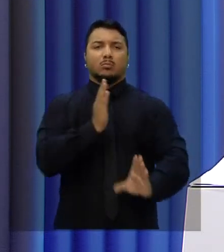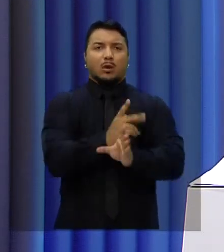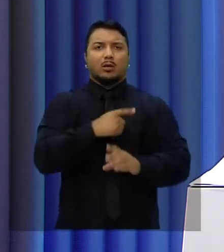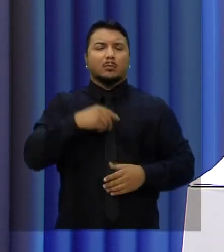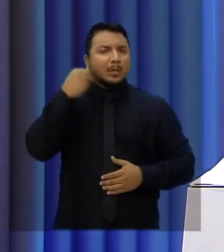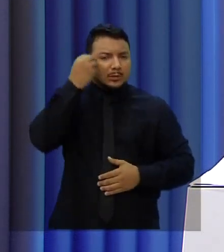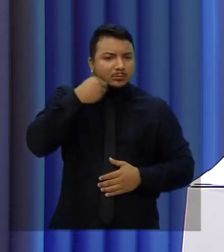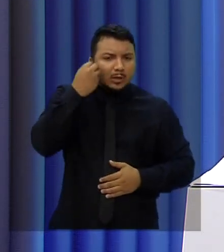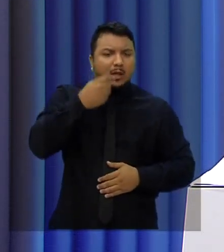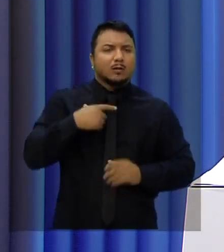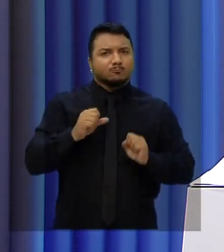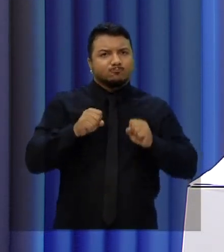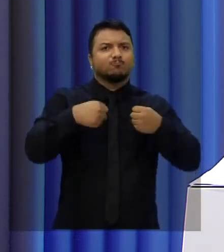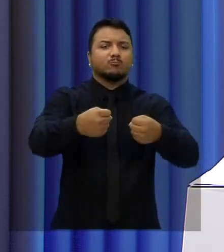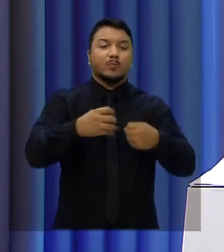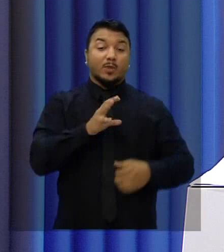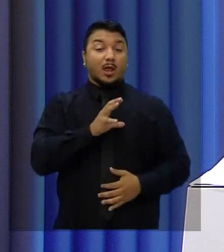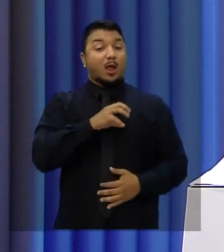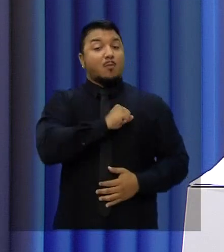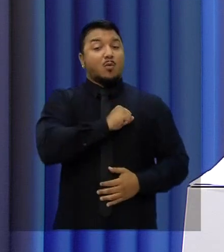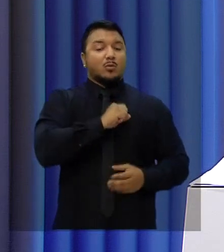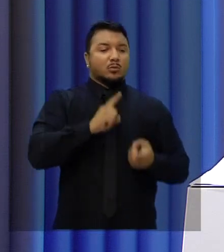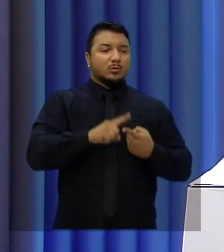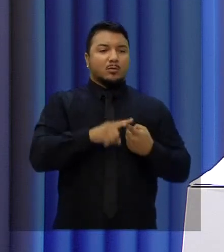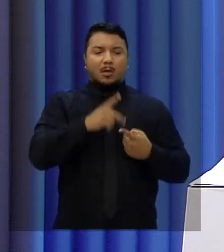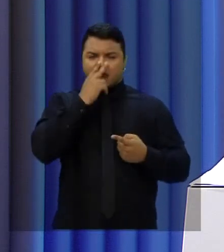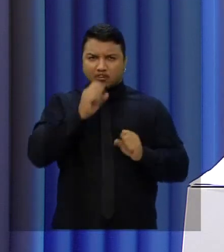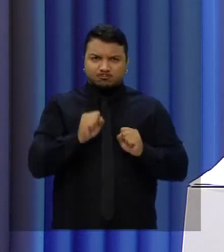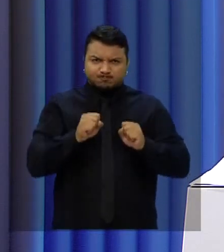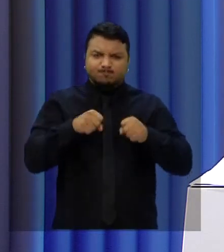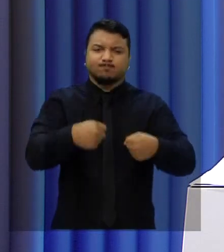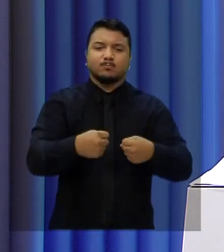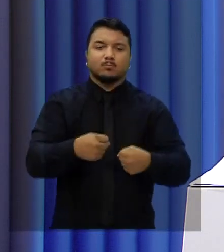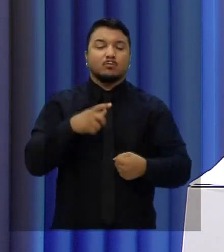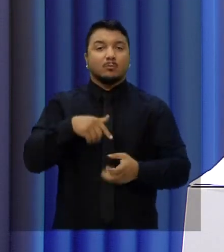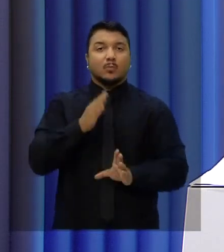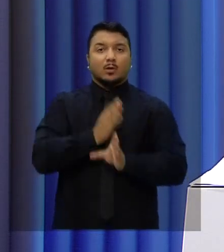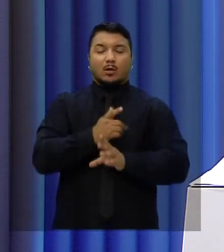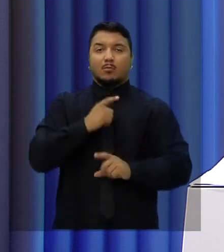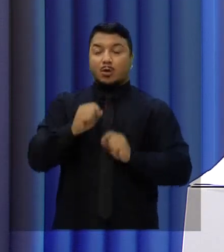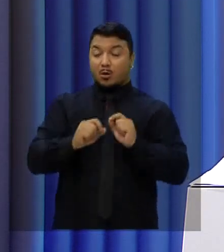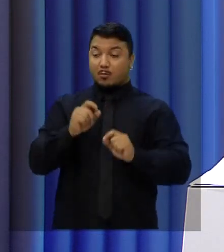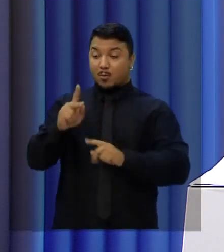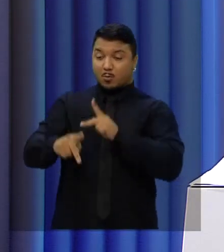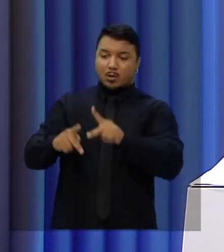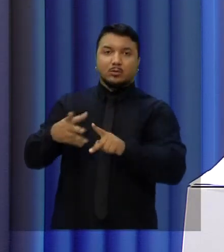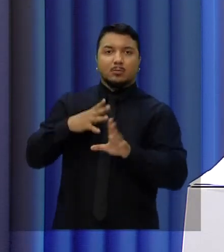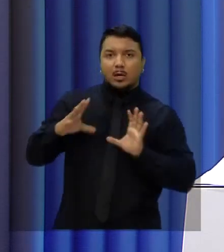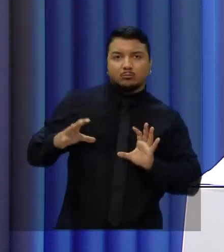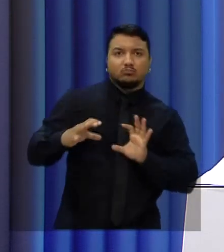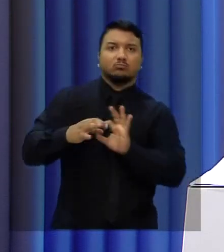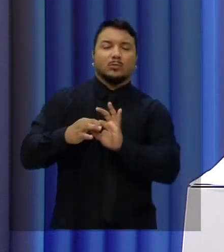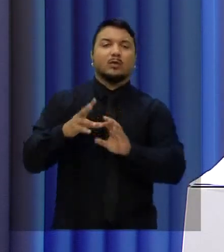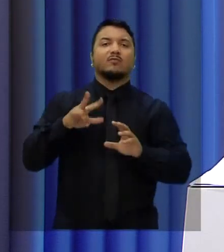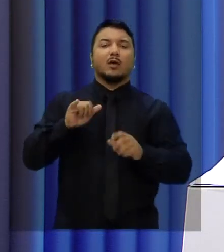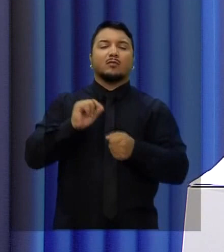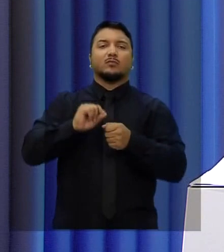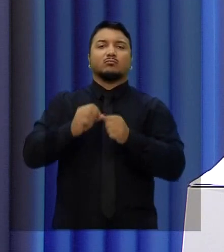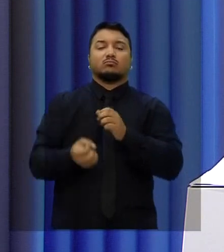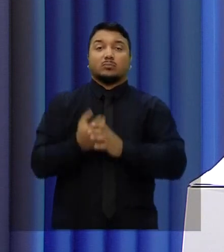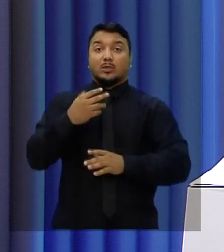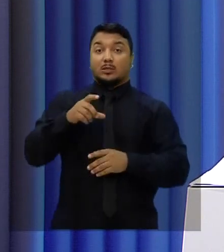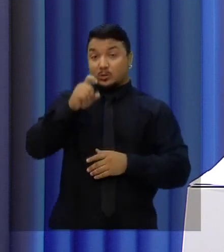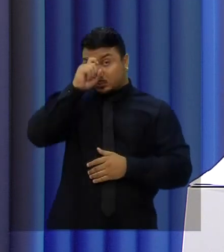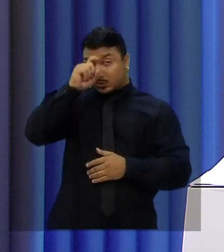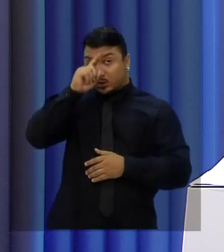experiência, amor e dor do sofrimento do povo no peito, vai ser possível fazer cinco hospitais regionais do